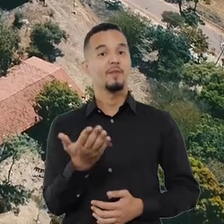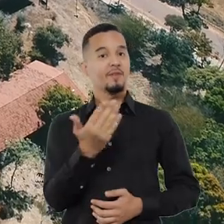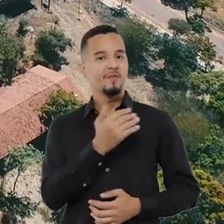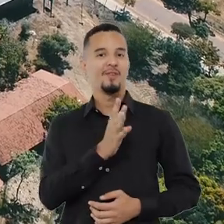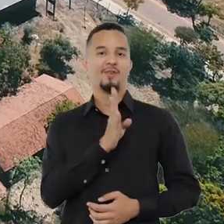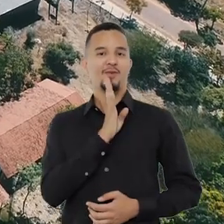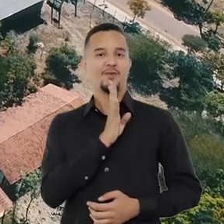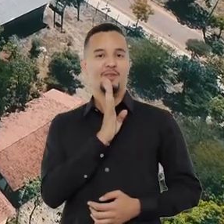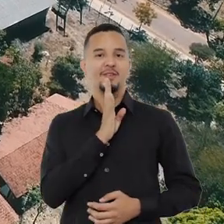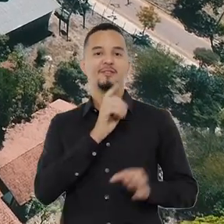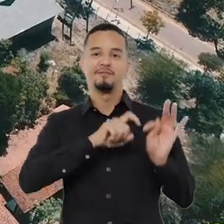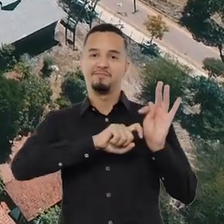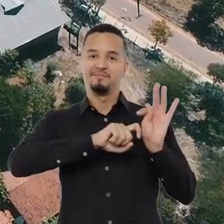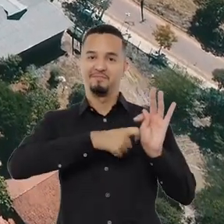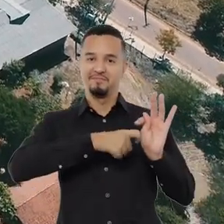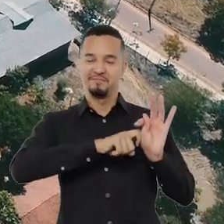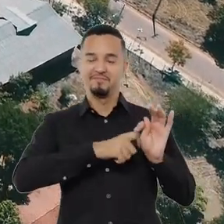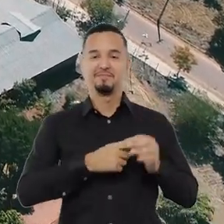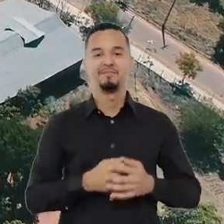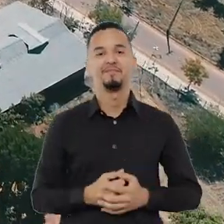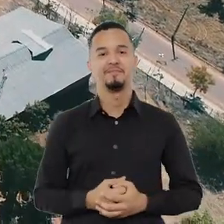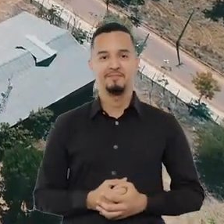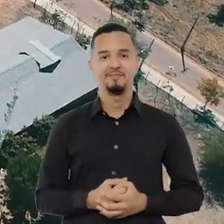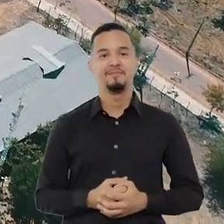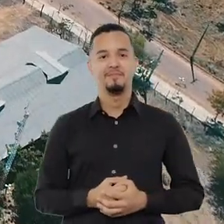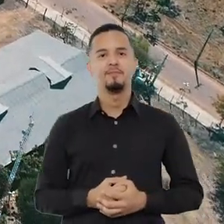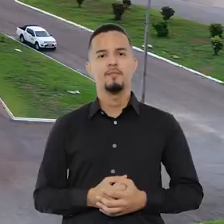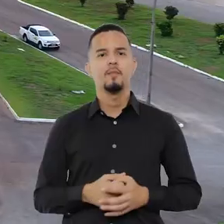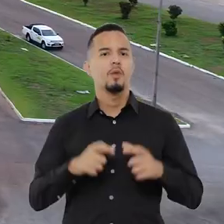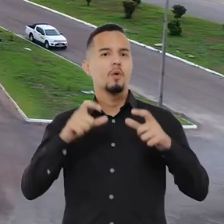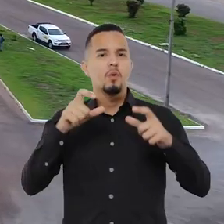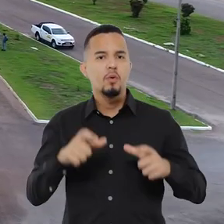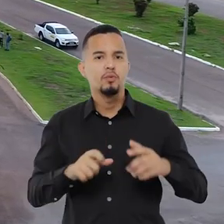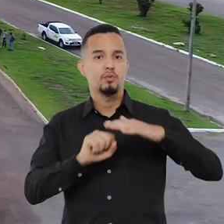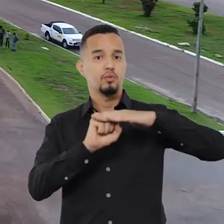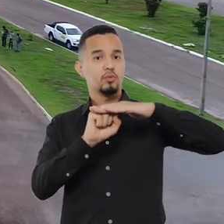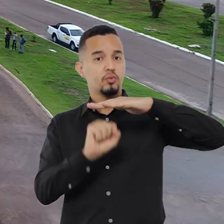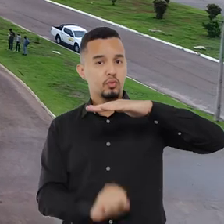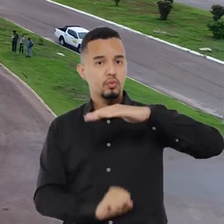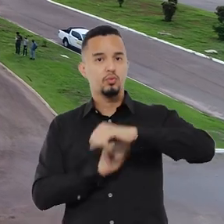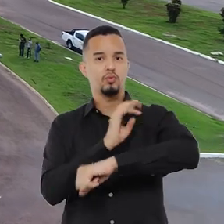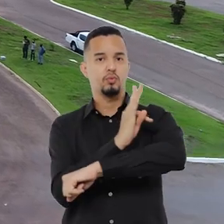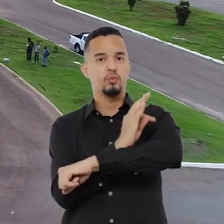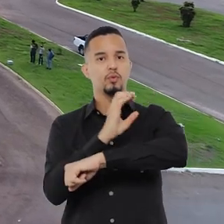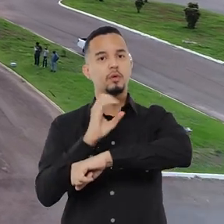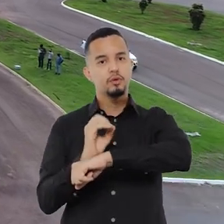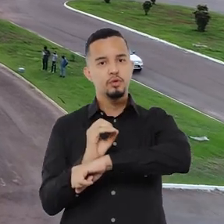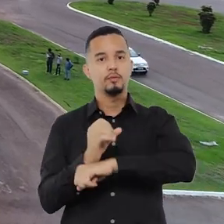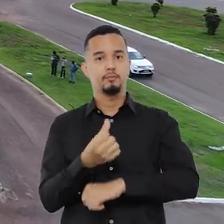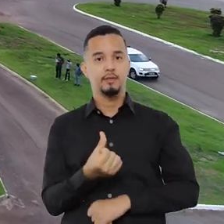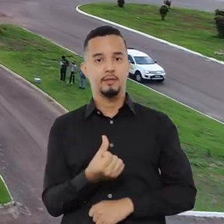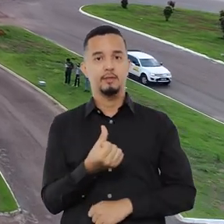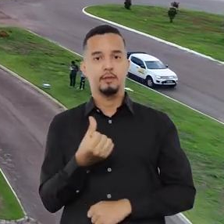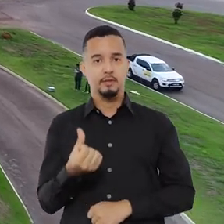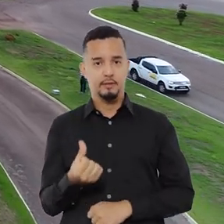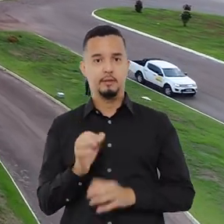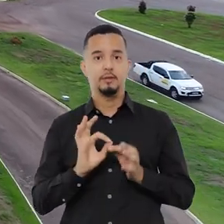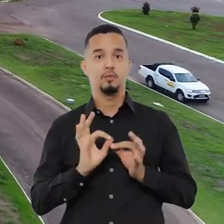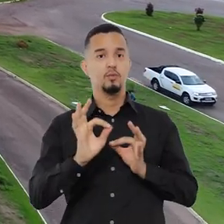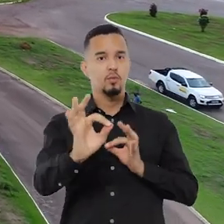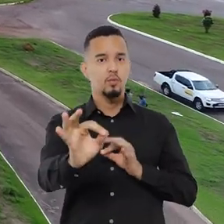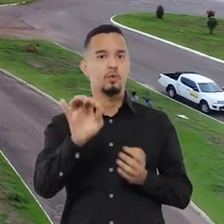Venha conhecer o campus da UFT de Porto Nacional. Situada na região sul do Tocantins, a 66